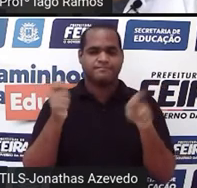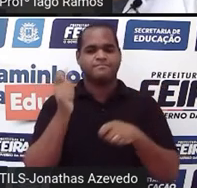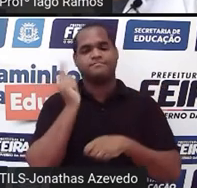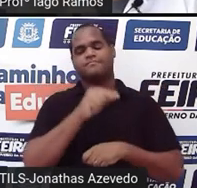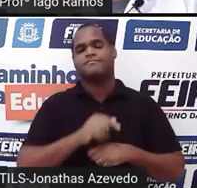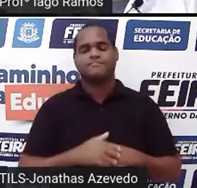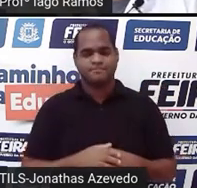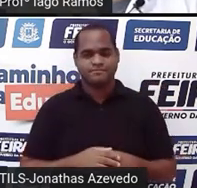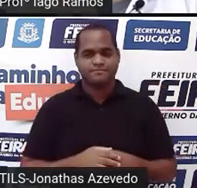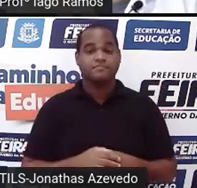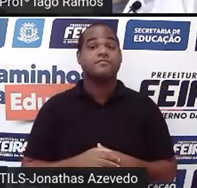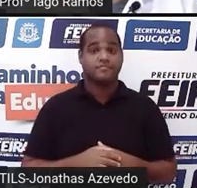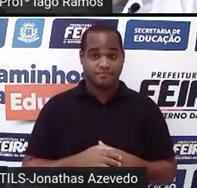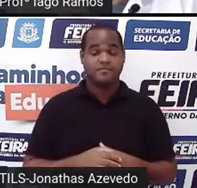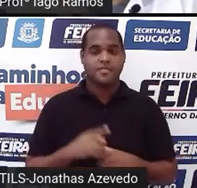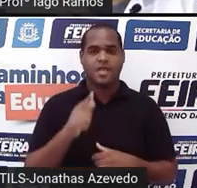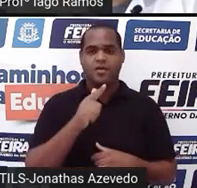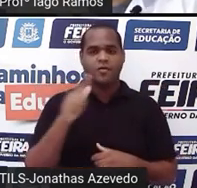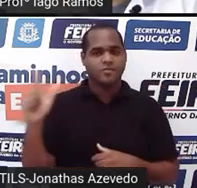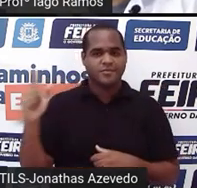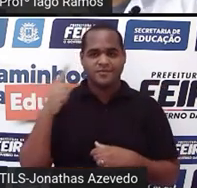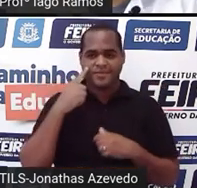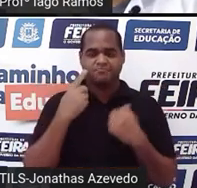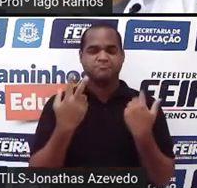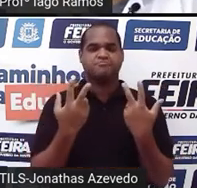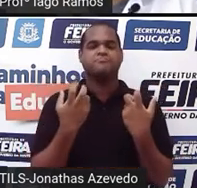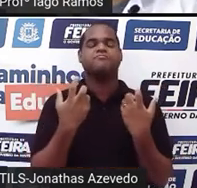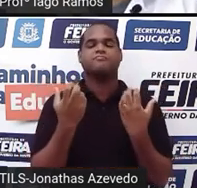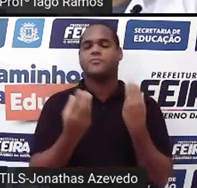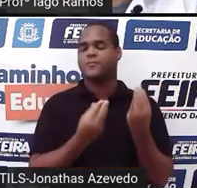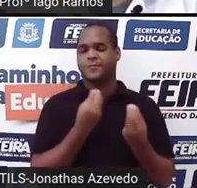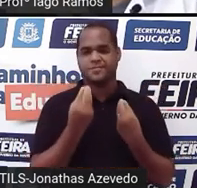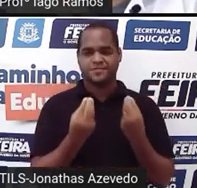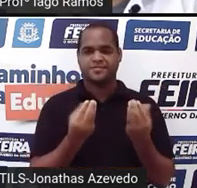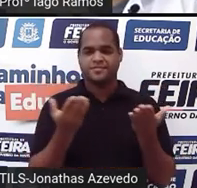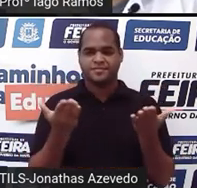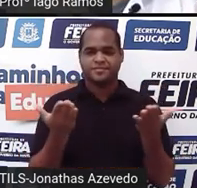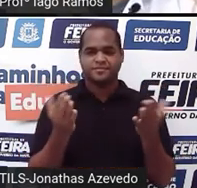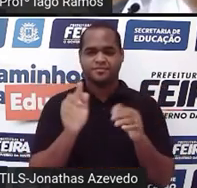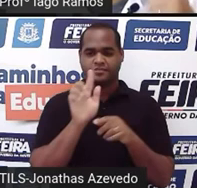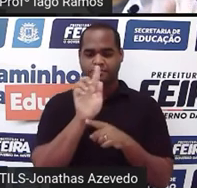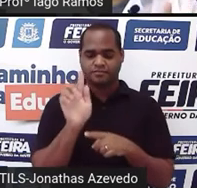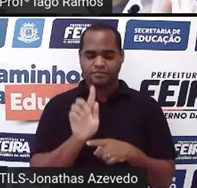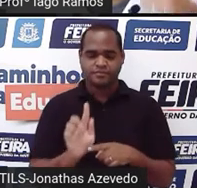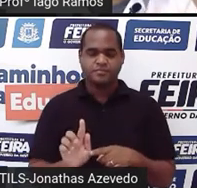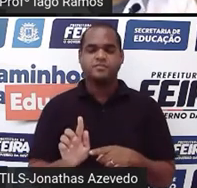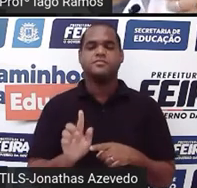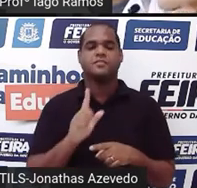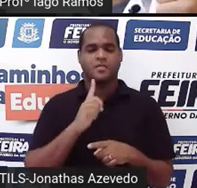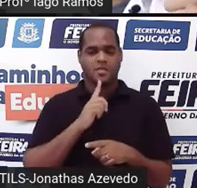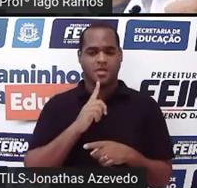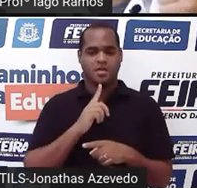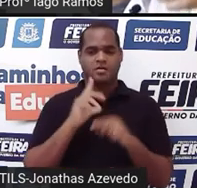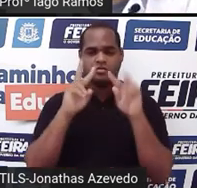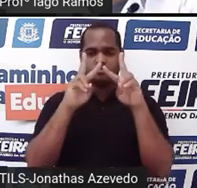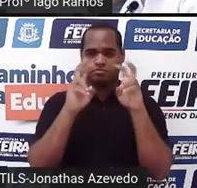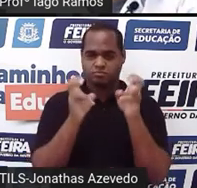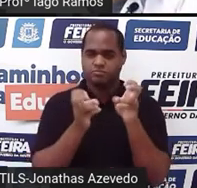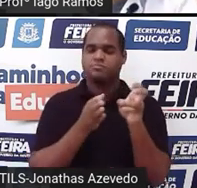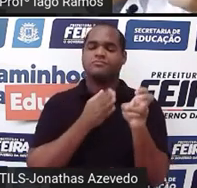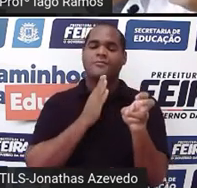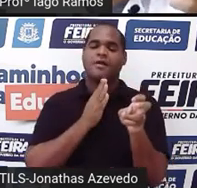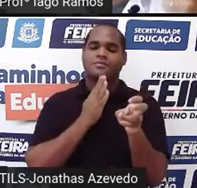Então, outro aqui a gente vai identificar, ó, nesse gráfico a gente tem o título que a gente já sabe o que é,